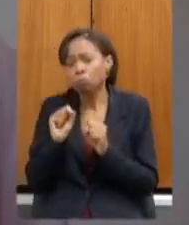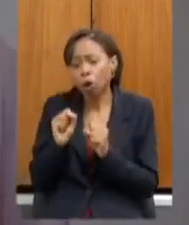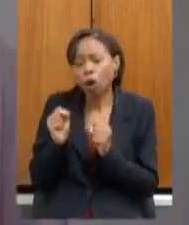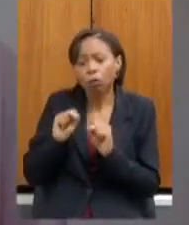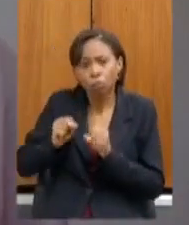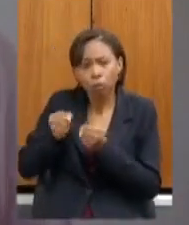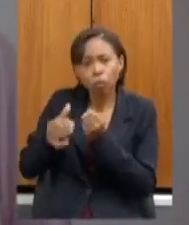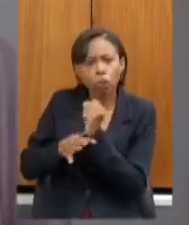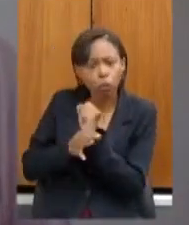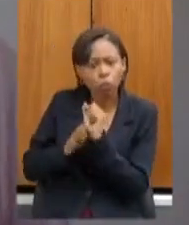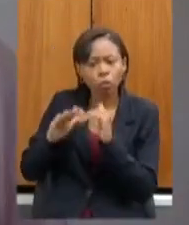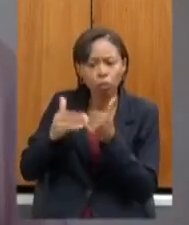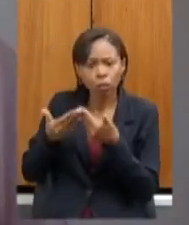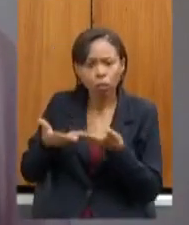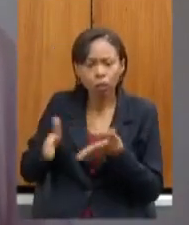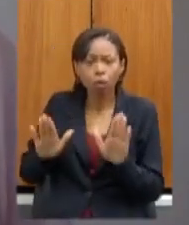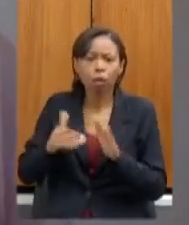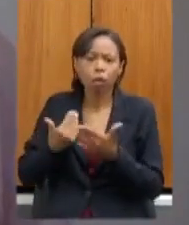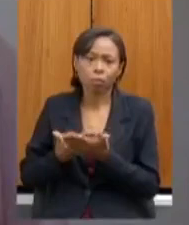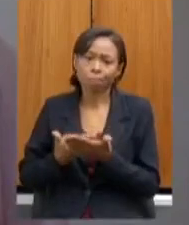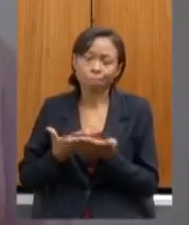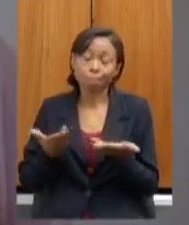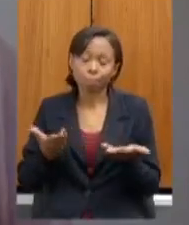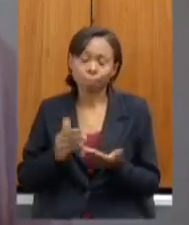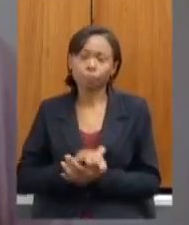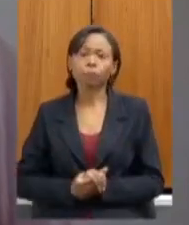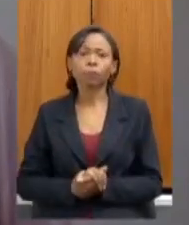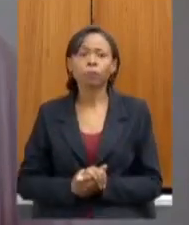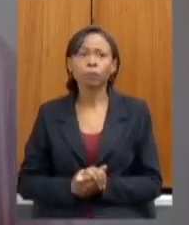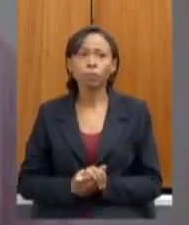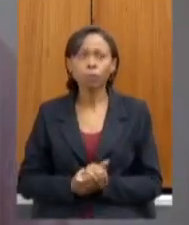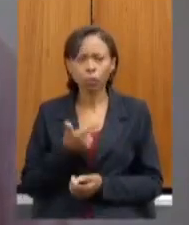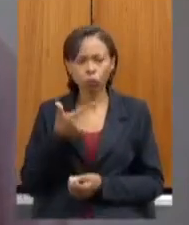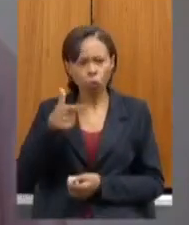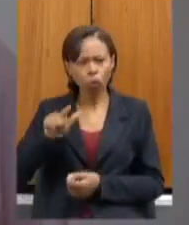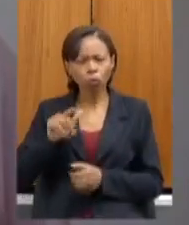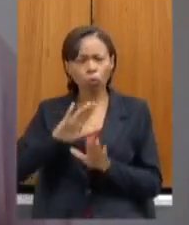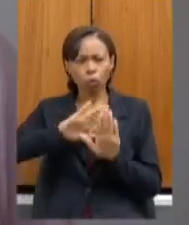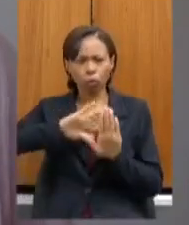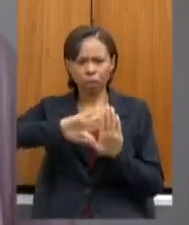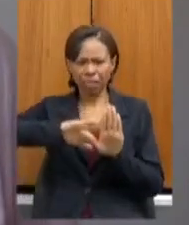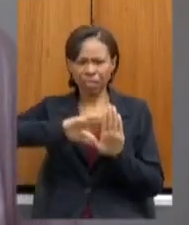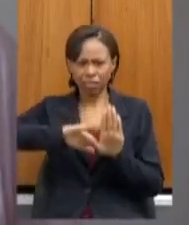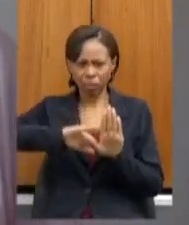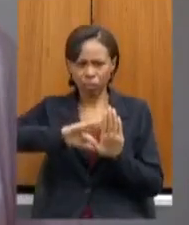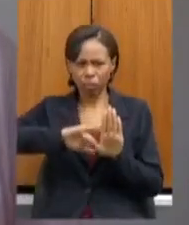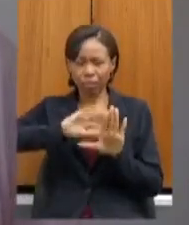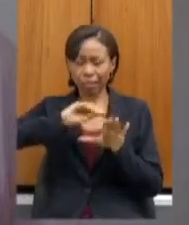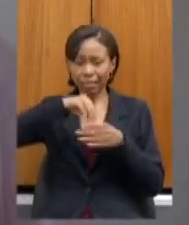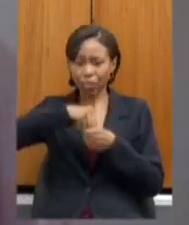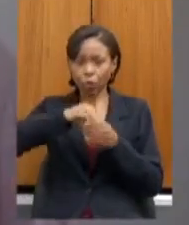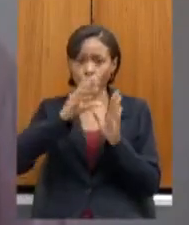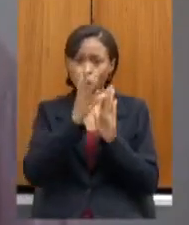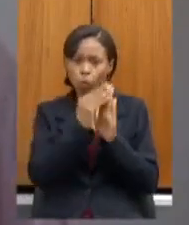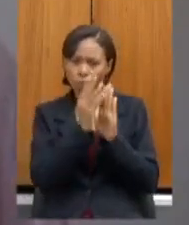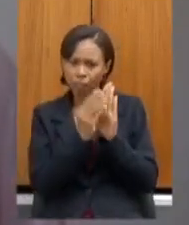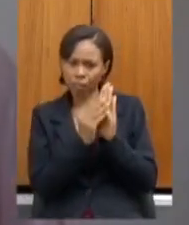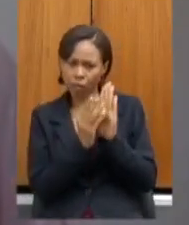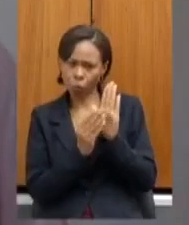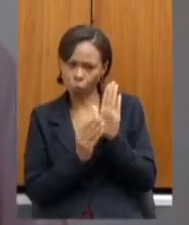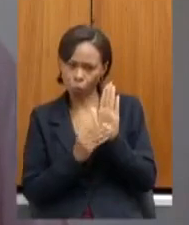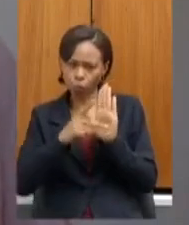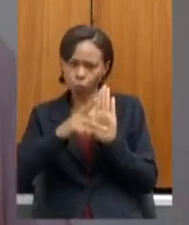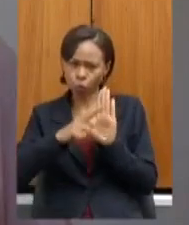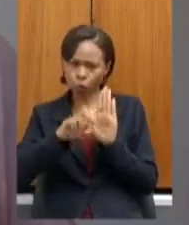segurança para caminhar em relação à situação da ideologia nos pets é um grande esforço